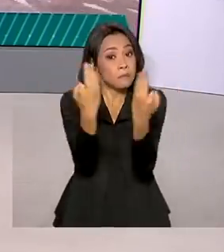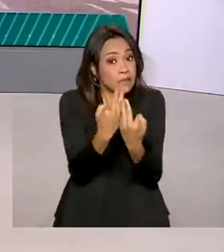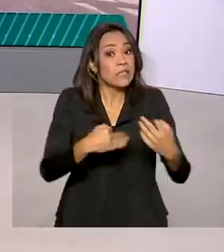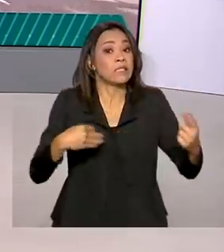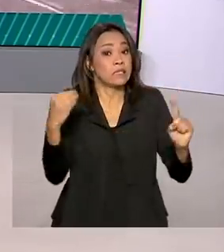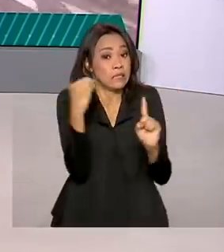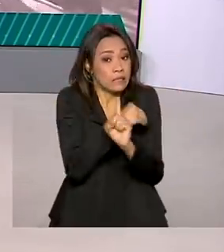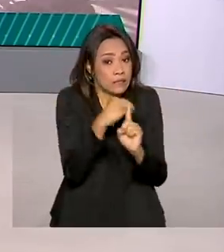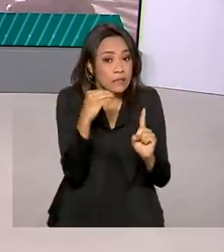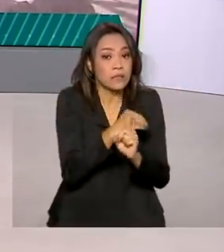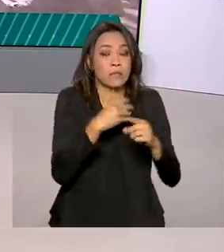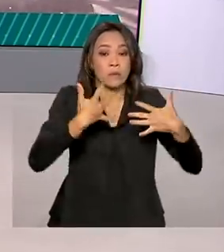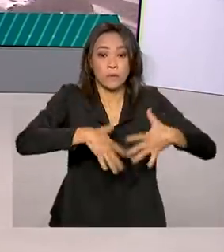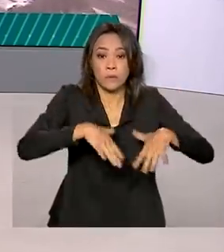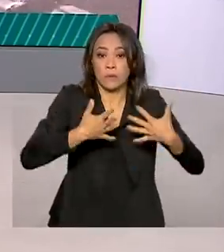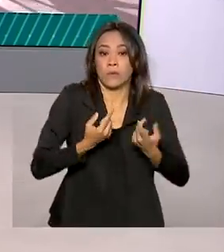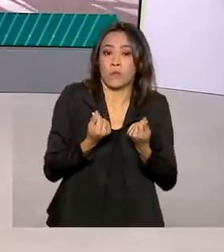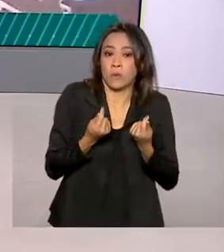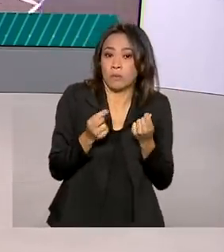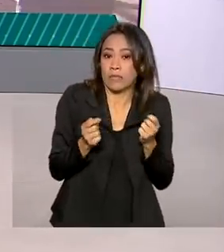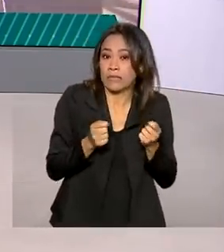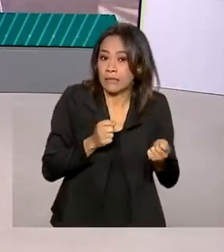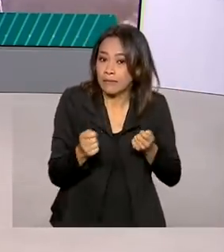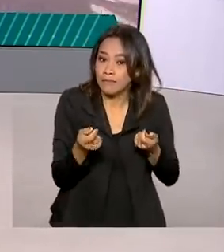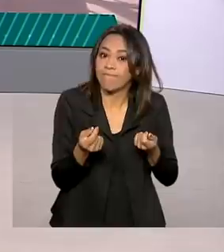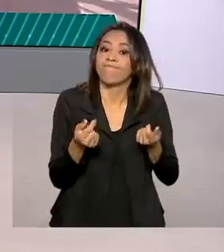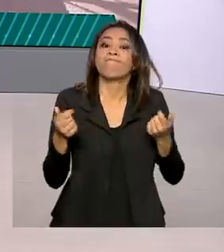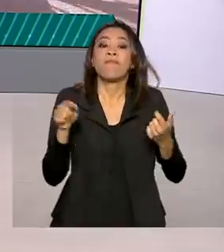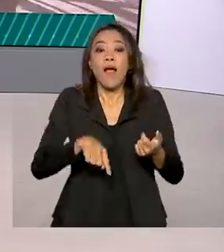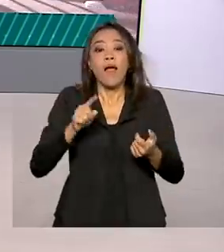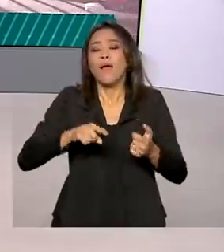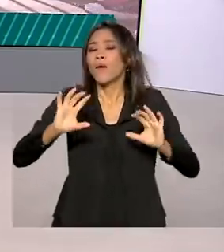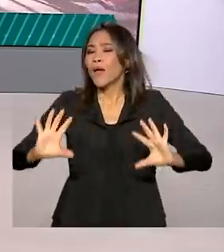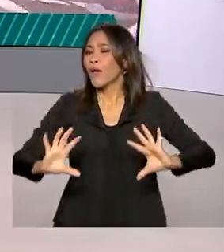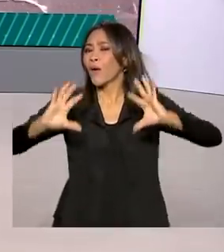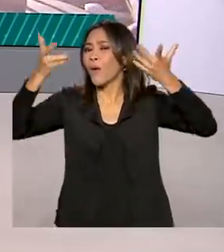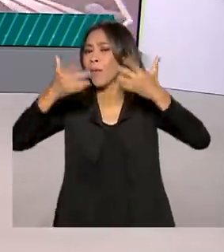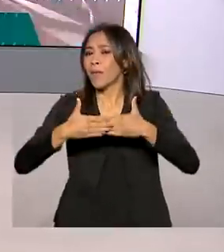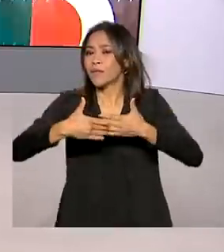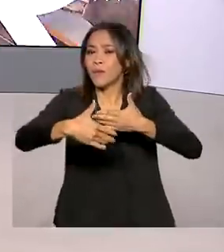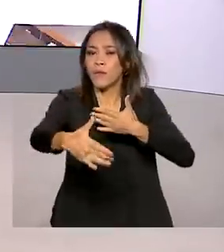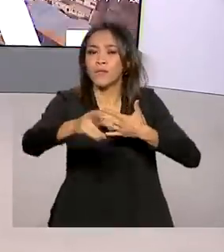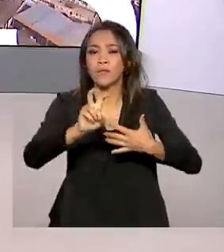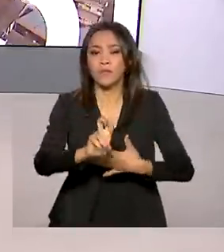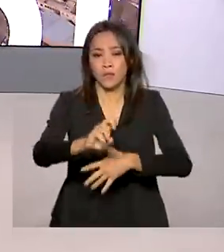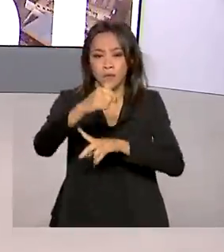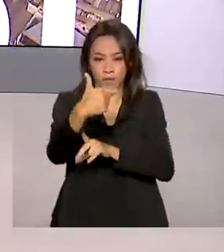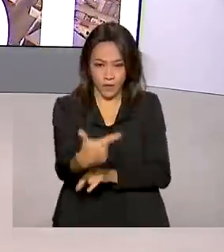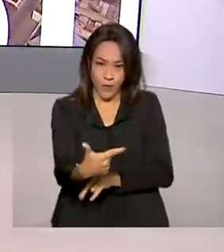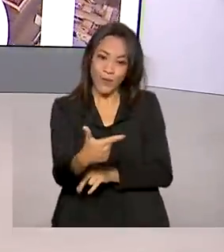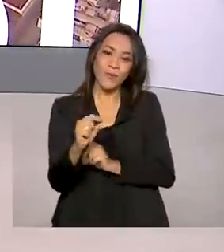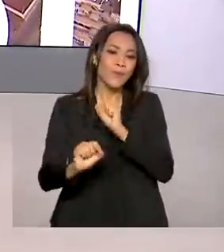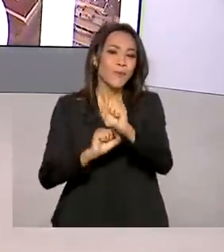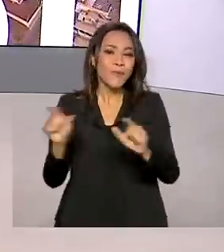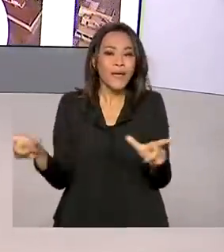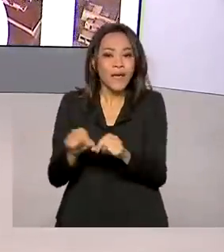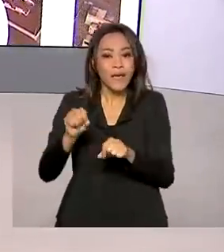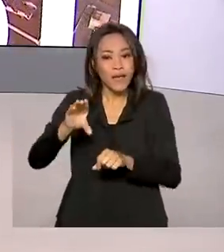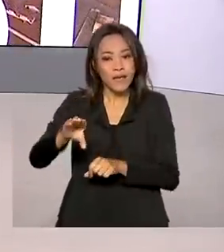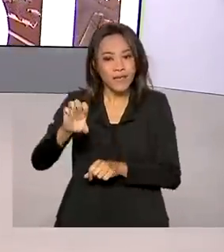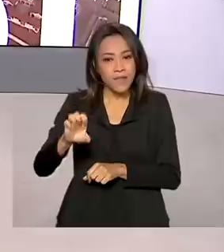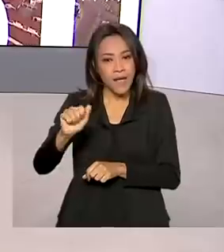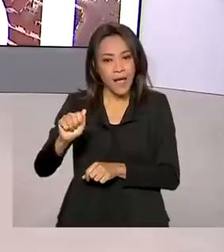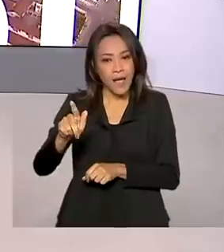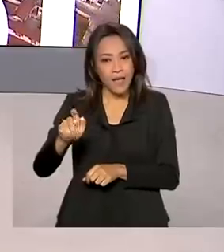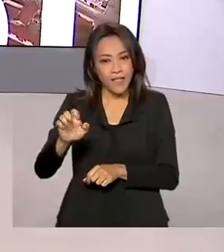vulnerabilidade social e econômica. A ação faz parte das comemorações dos 52 anos da CEA GESP, o maior banco